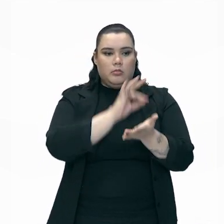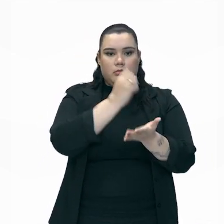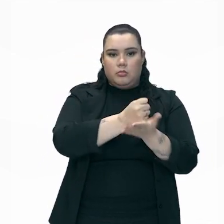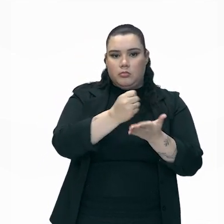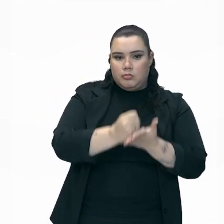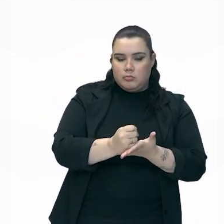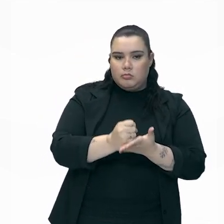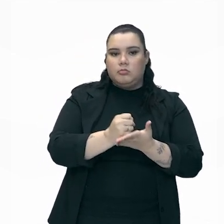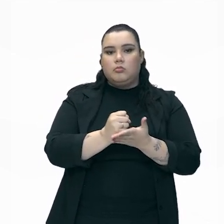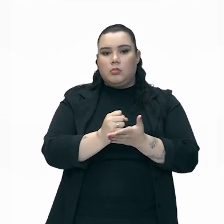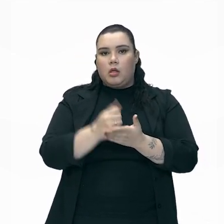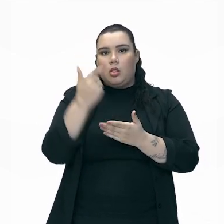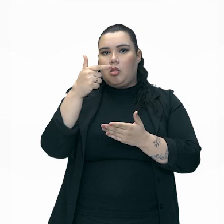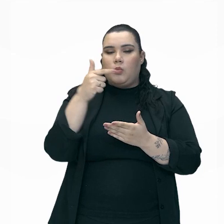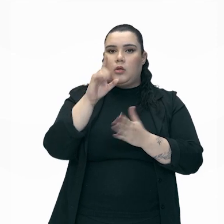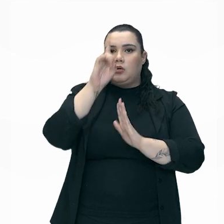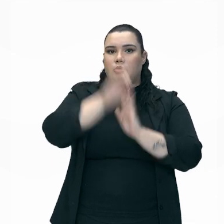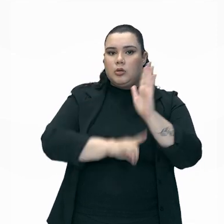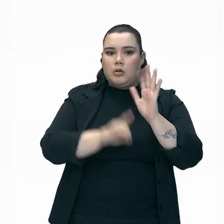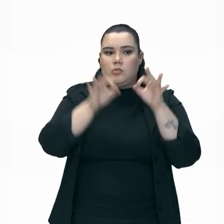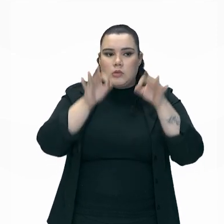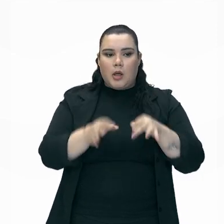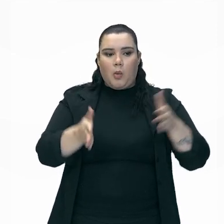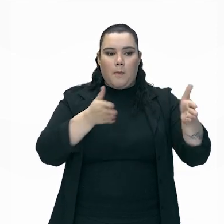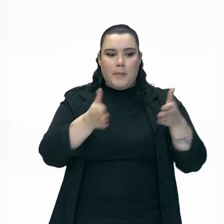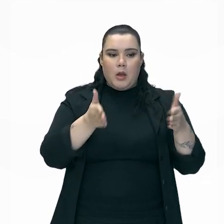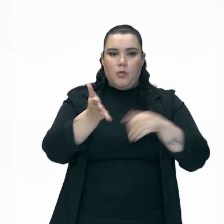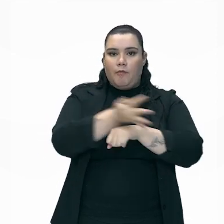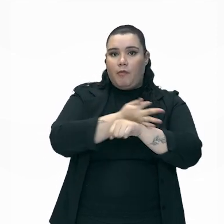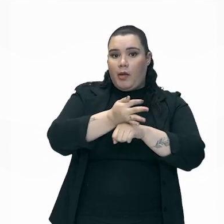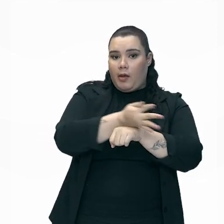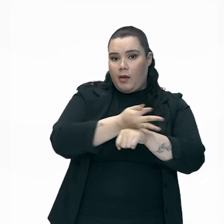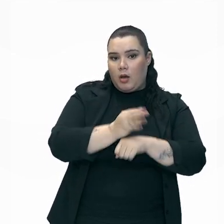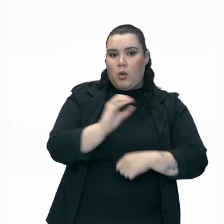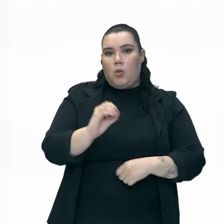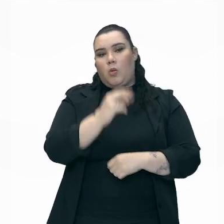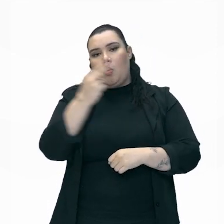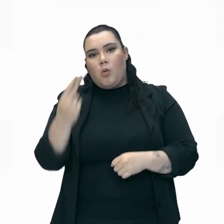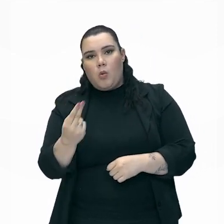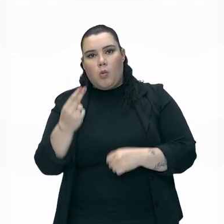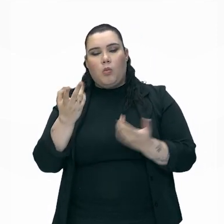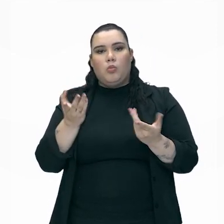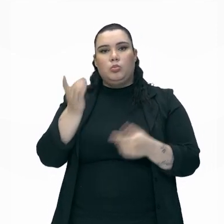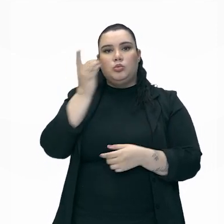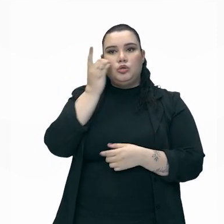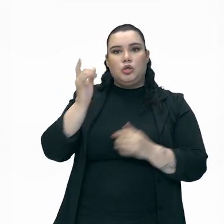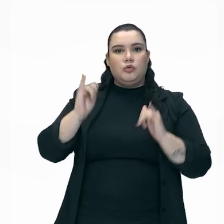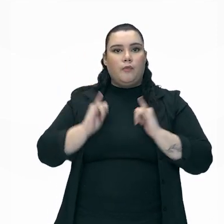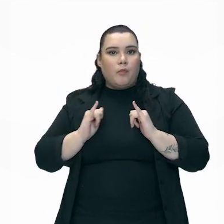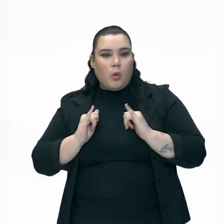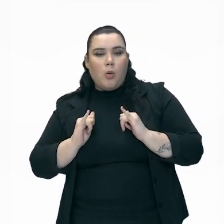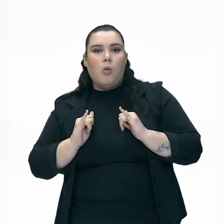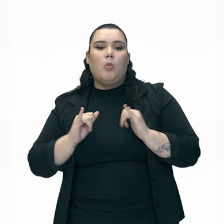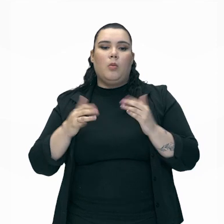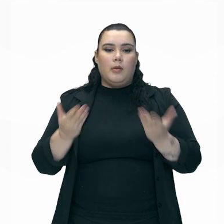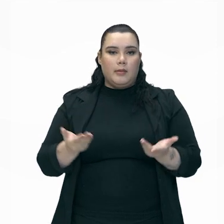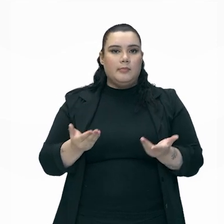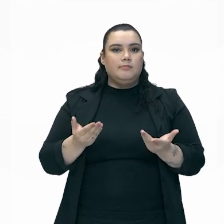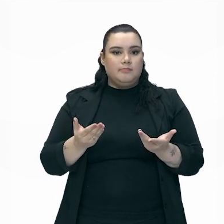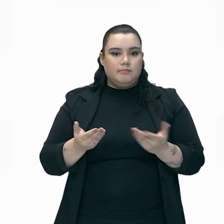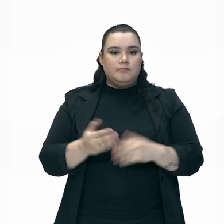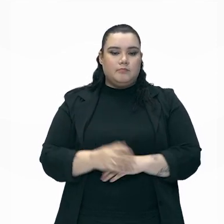sem direito a um tempo correto de férias, né? Sem direito ao descanso remunerado. E isso tem sido uma